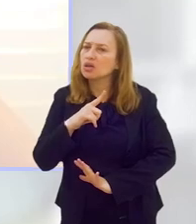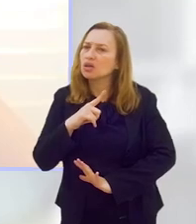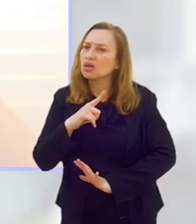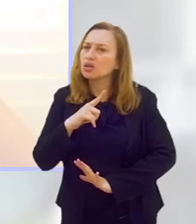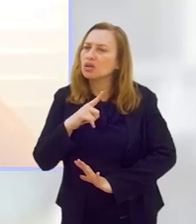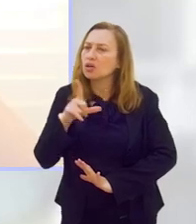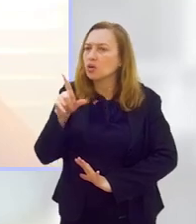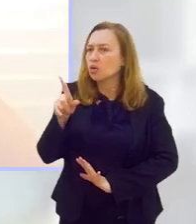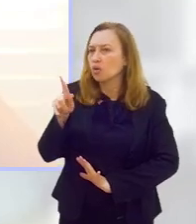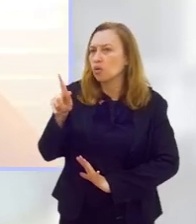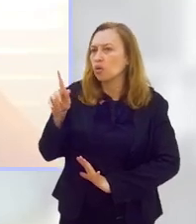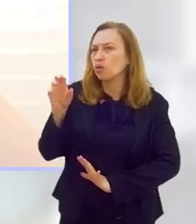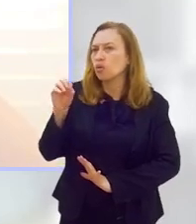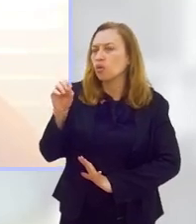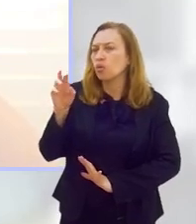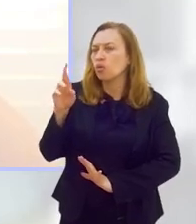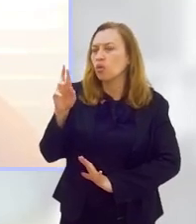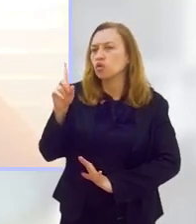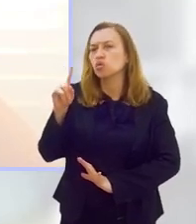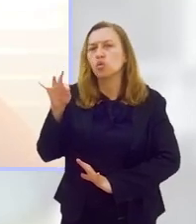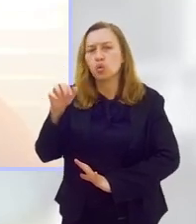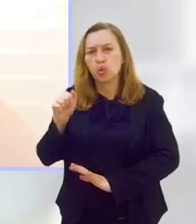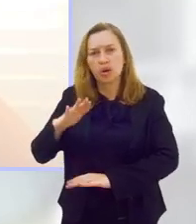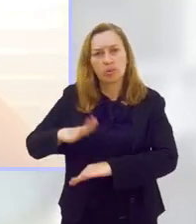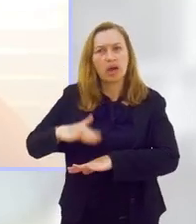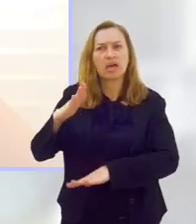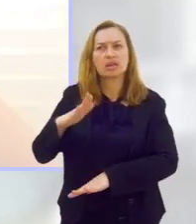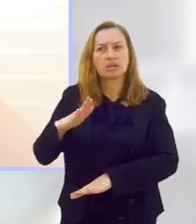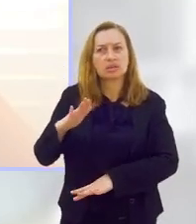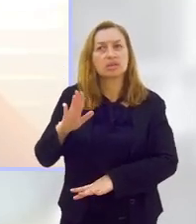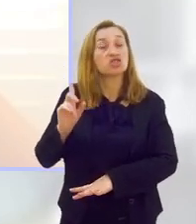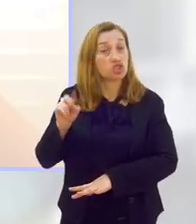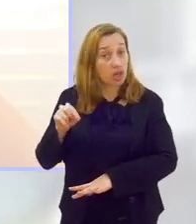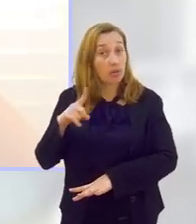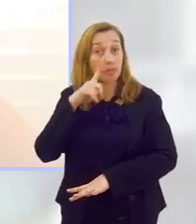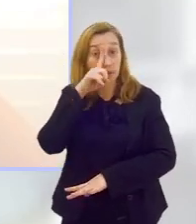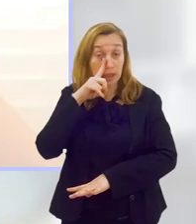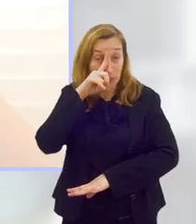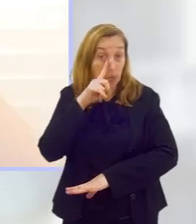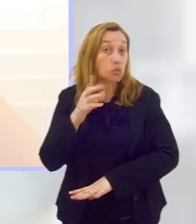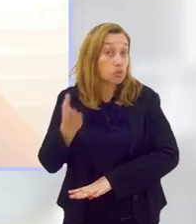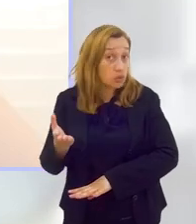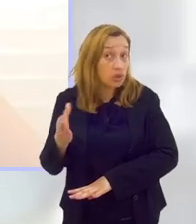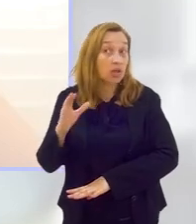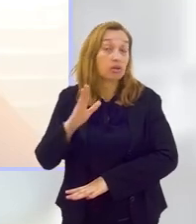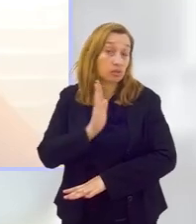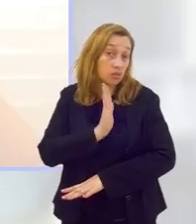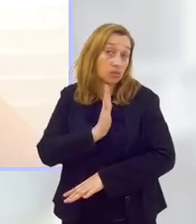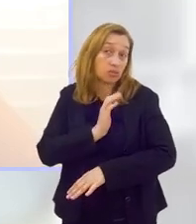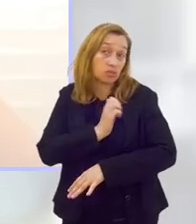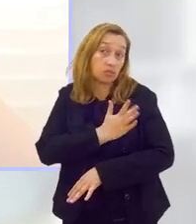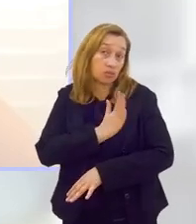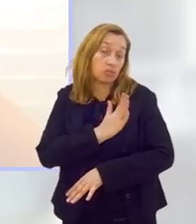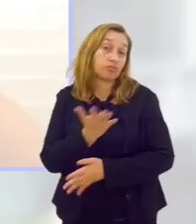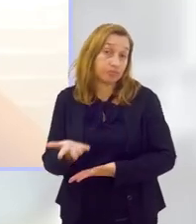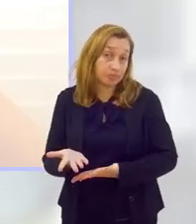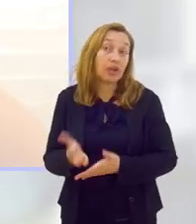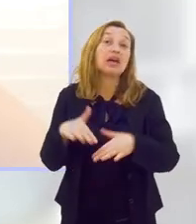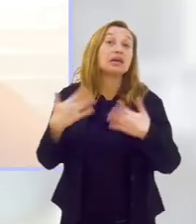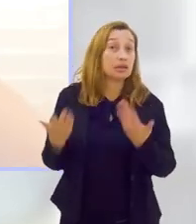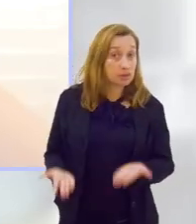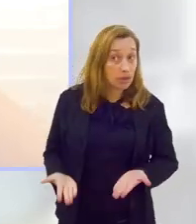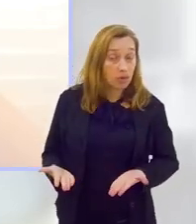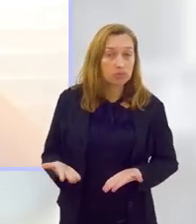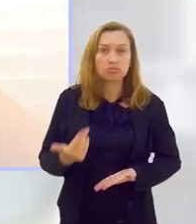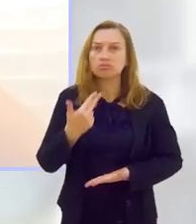gordura muito alto. E isso já é fator de risco cardiovascular. Então, a gente não